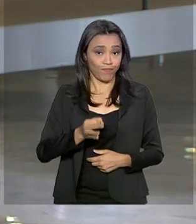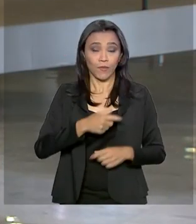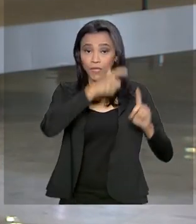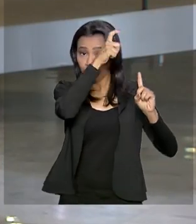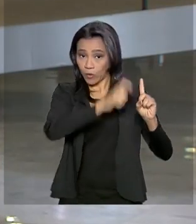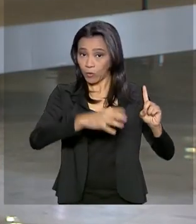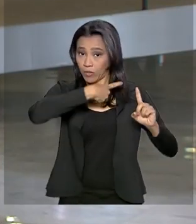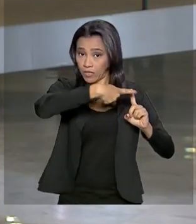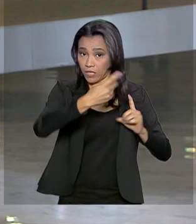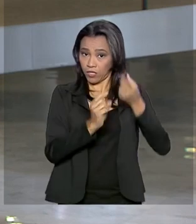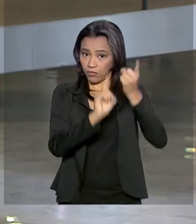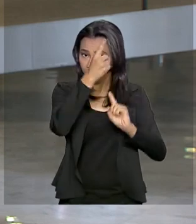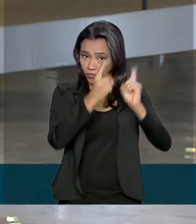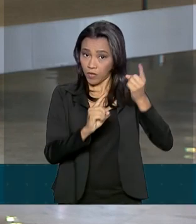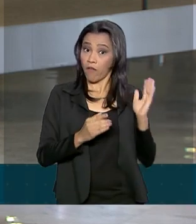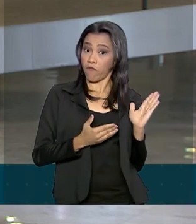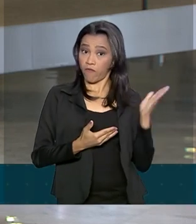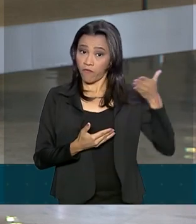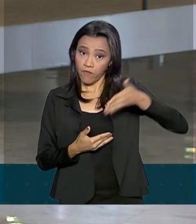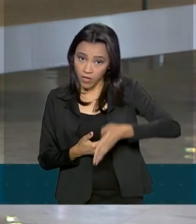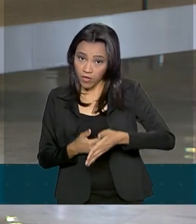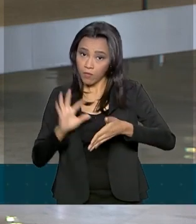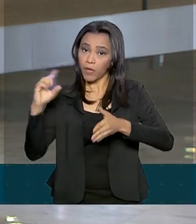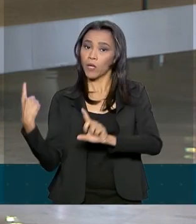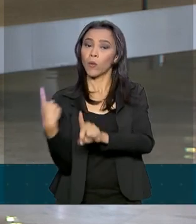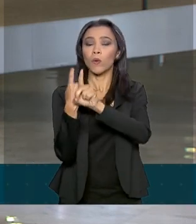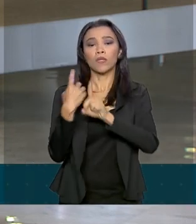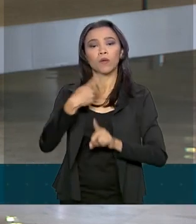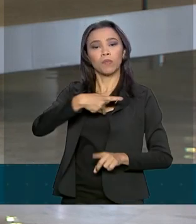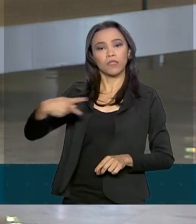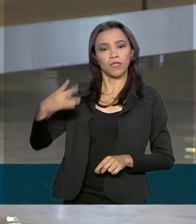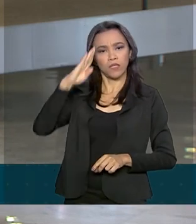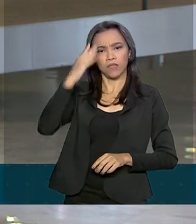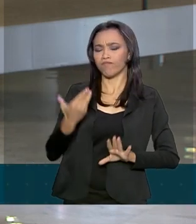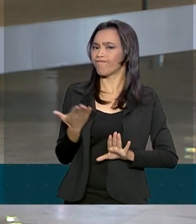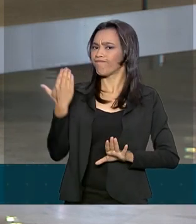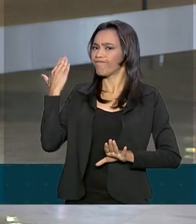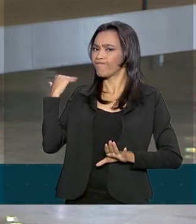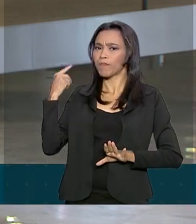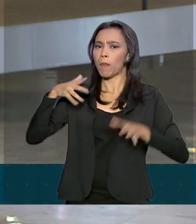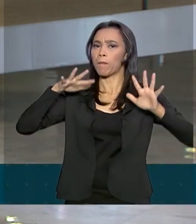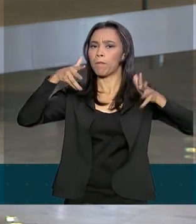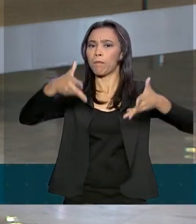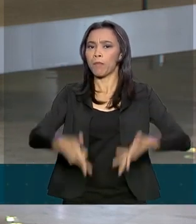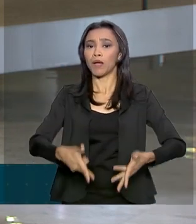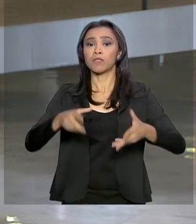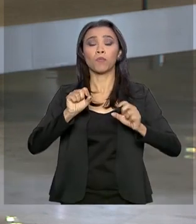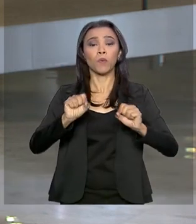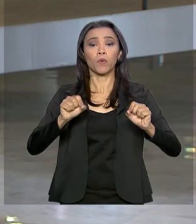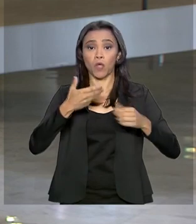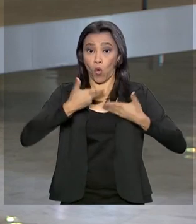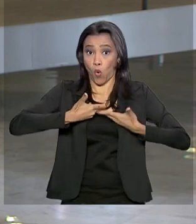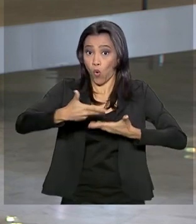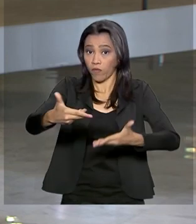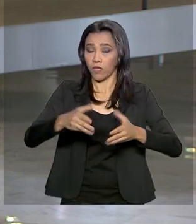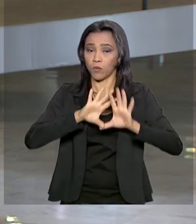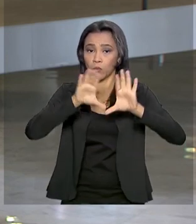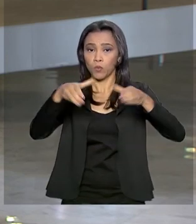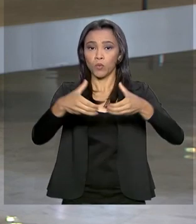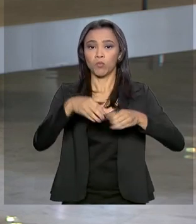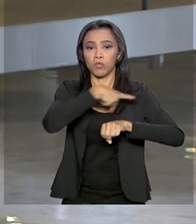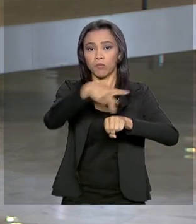Pinheira veio para esse encontro com Jair Bolsonaro após participar como convidado da cúpula do G7